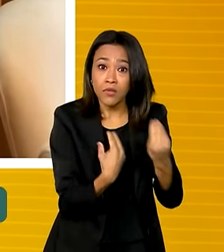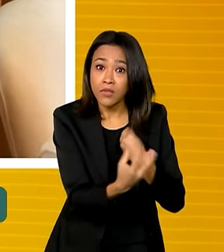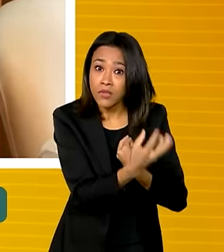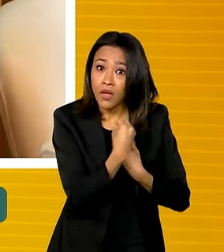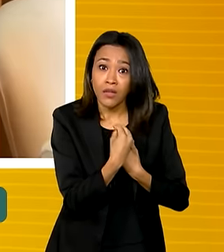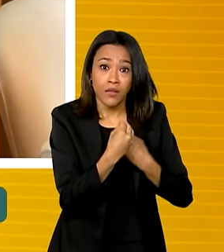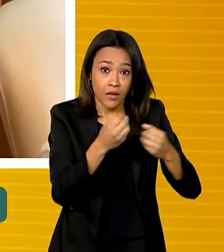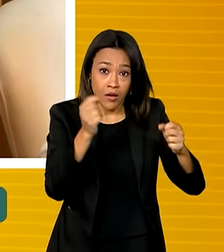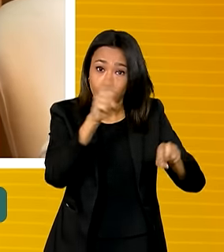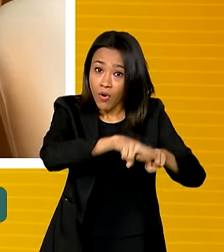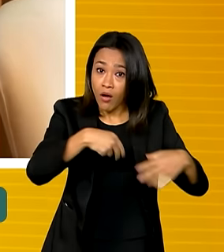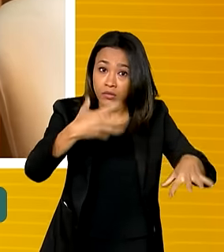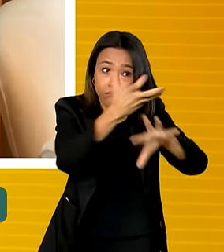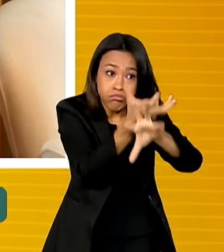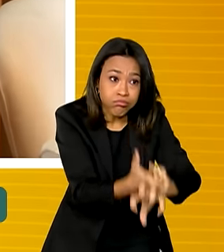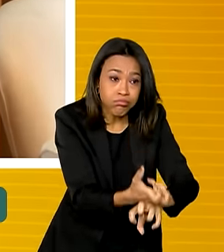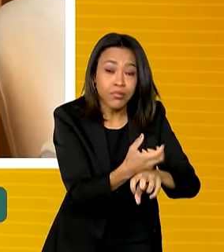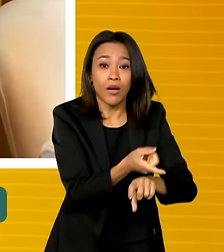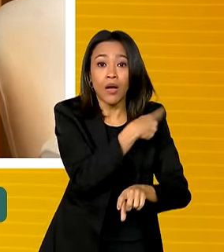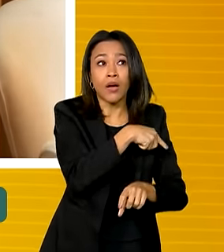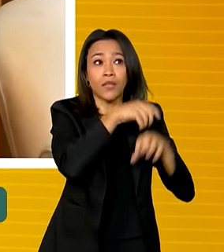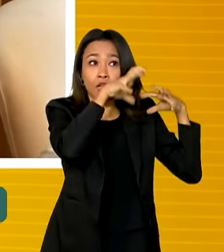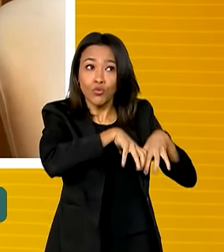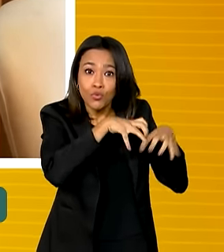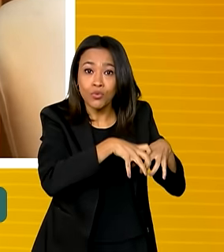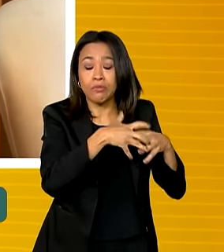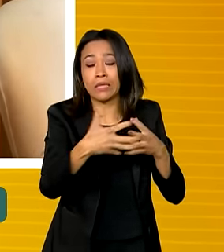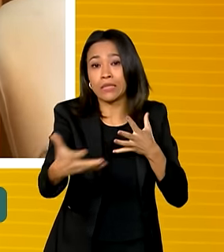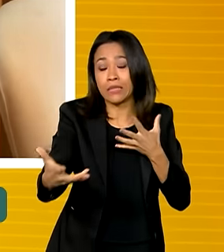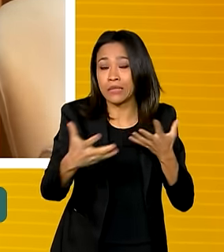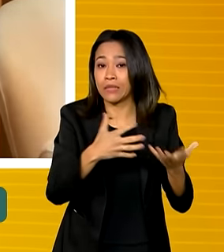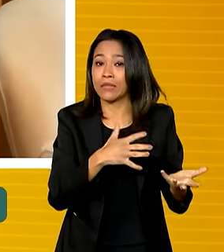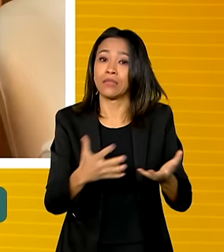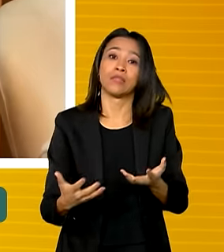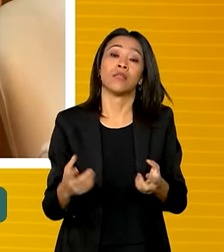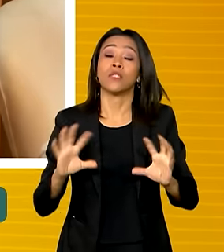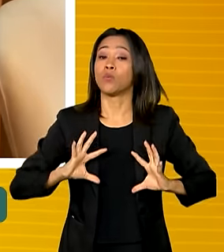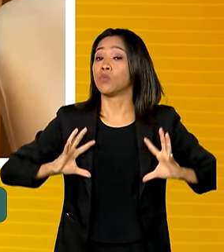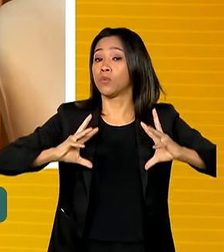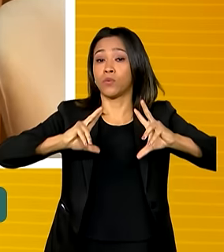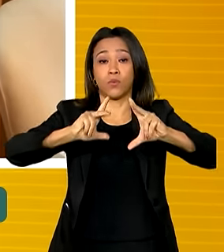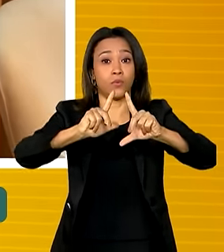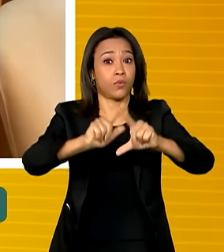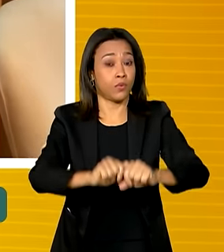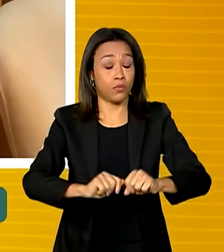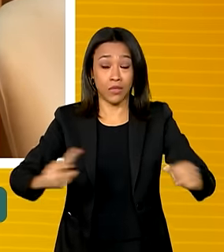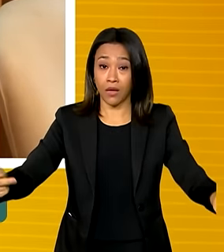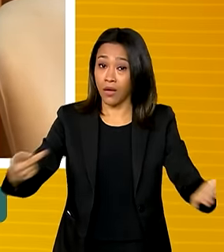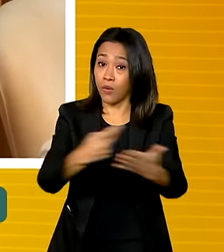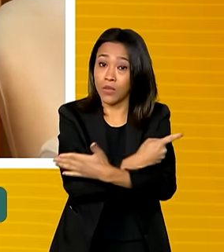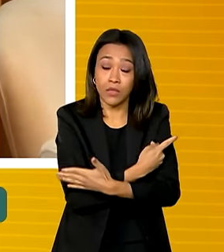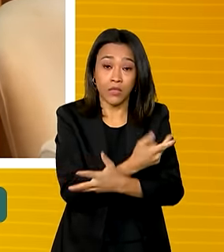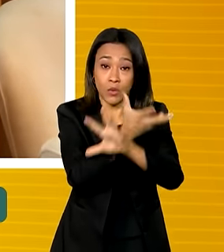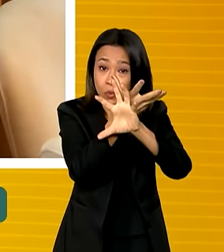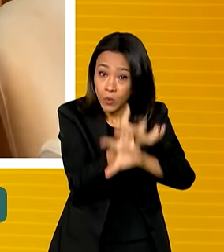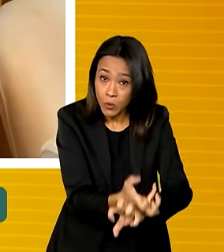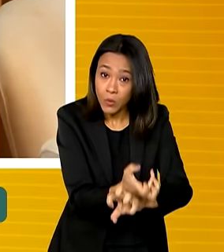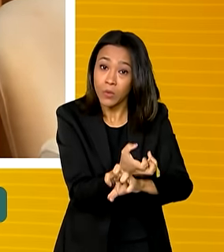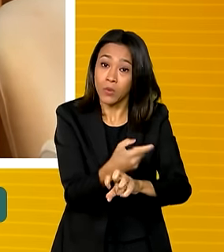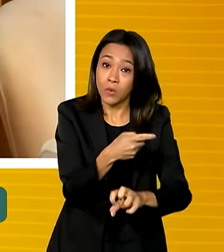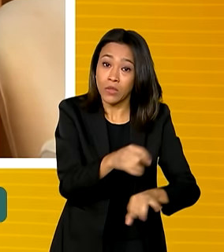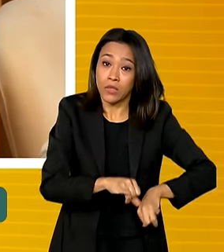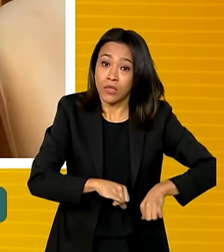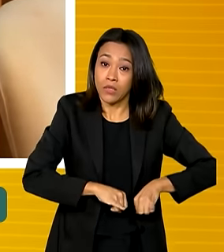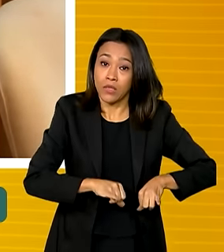da seca. A gente vê todo o movimento que essa seca tem causado com as populações